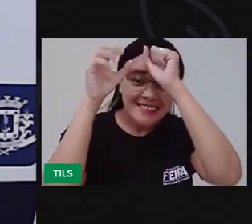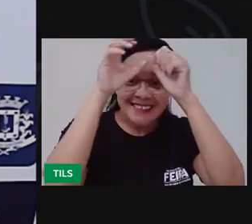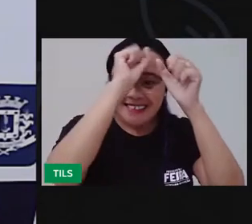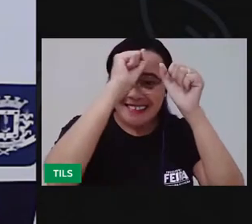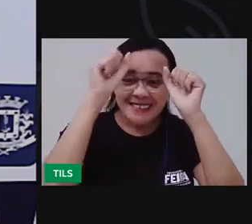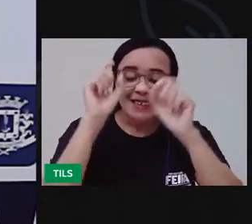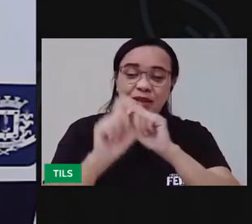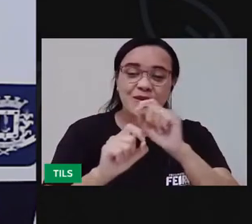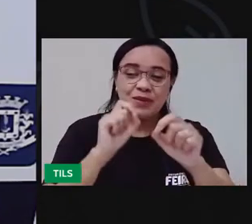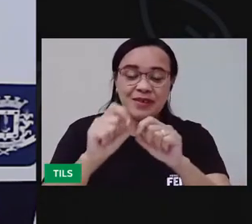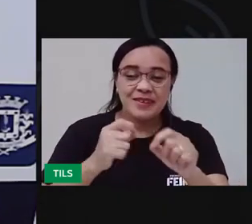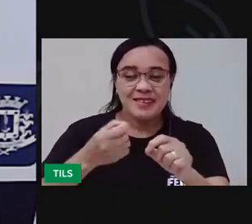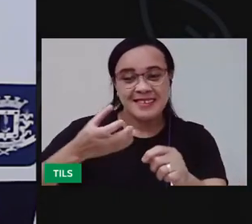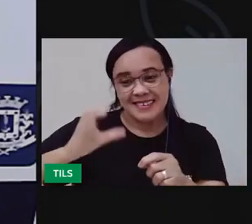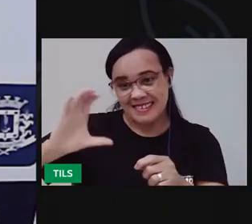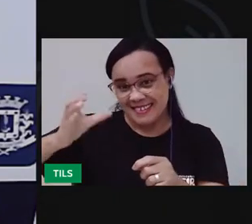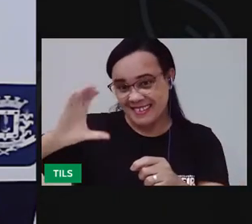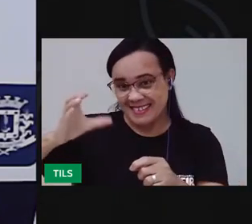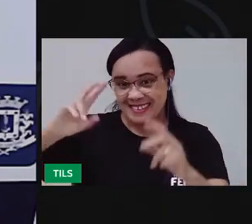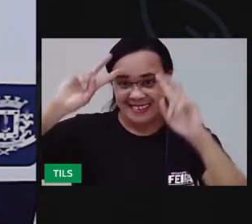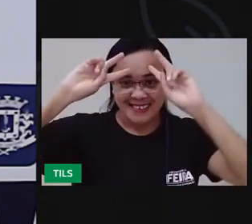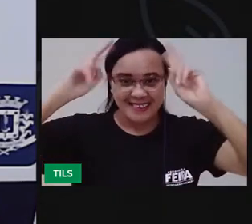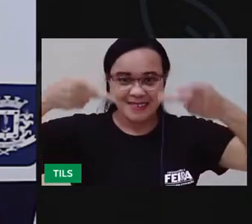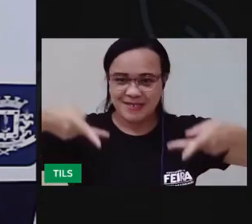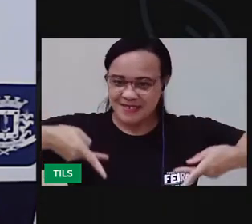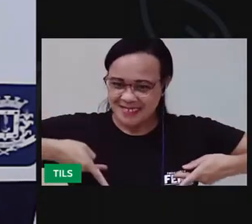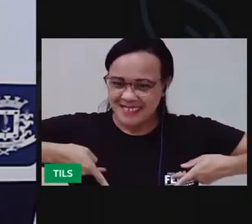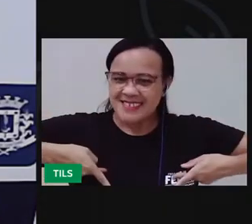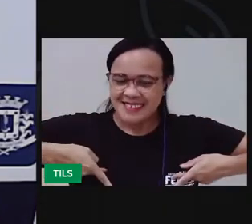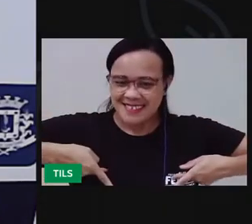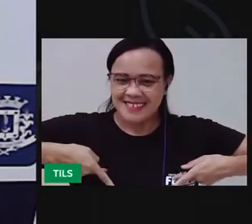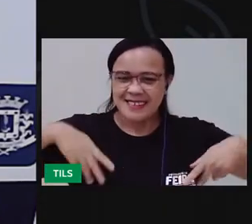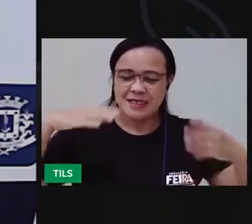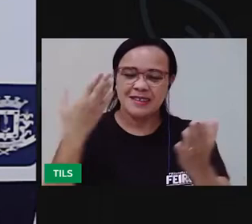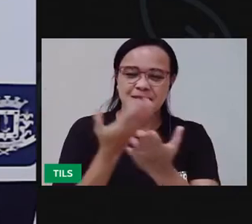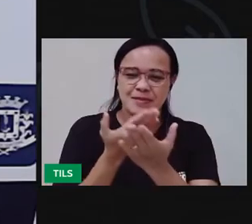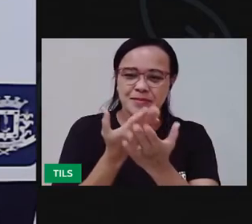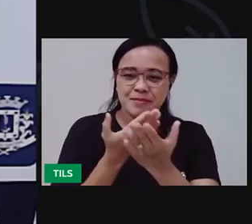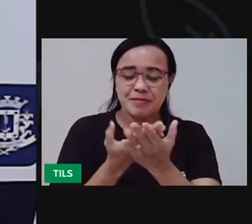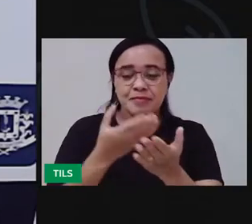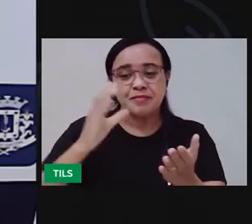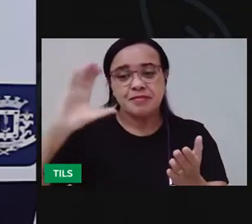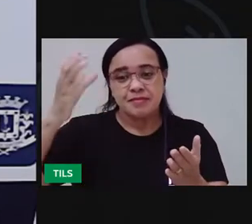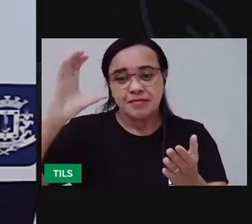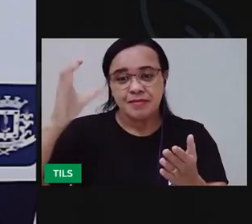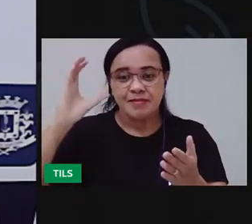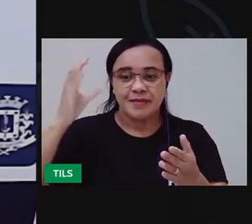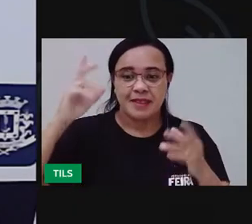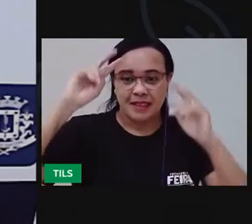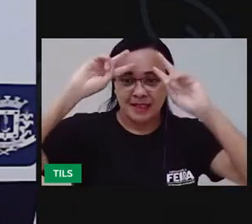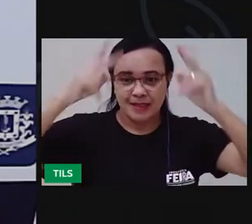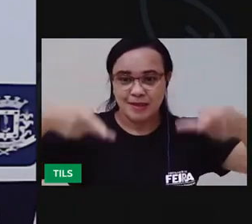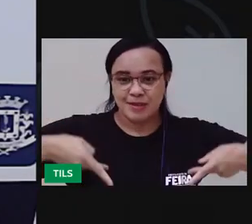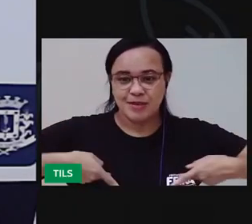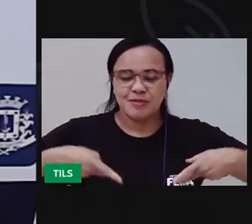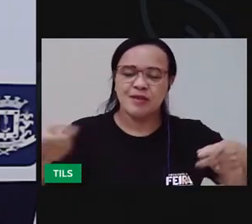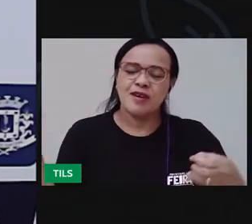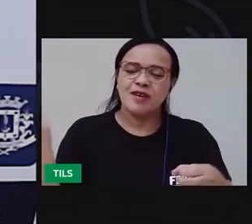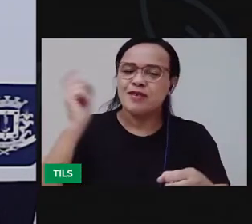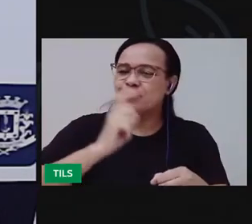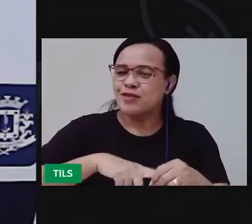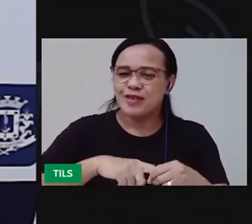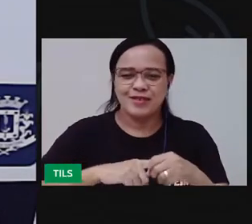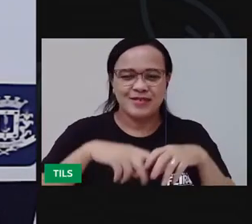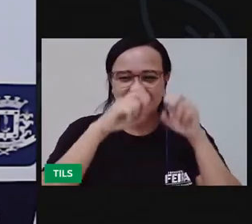Ciências Humanas. Com essa aula de Ciências Humanas, a gente vai retomar um assunto que vinhamos